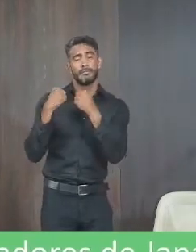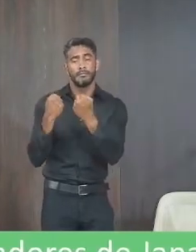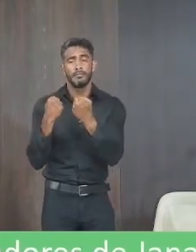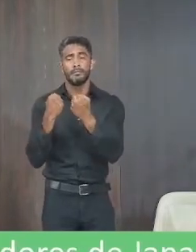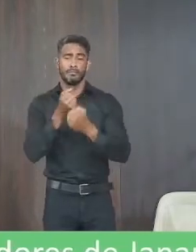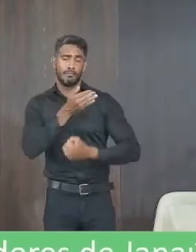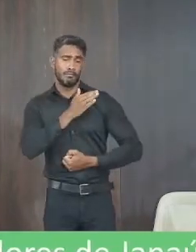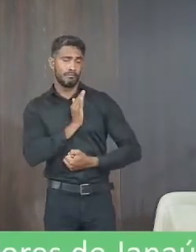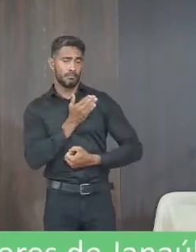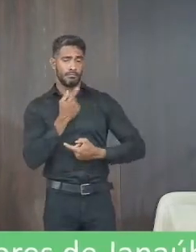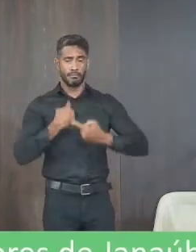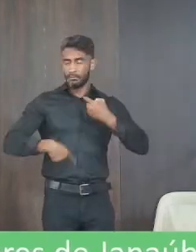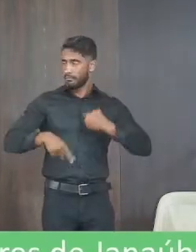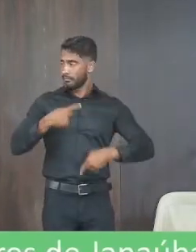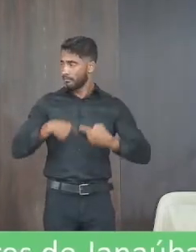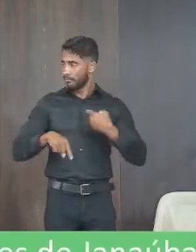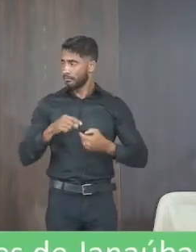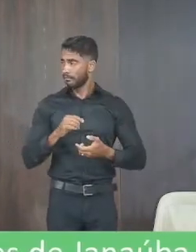de cardiovasculares